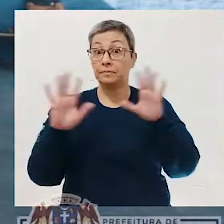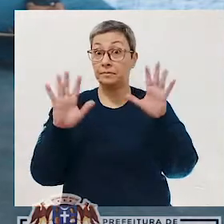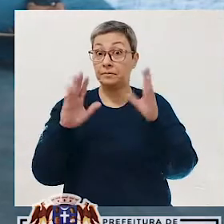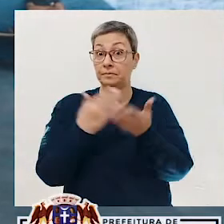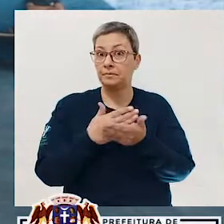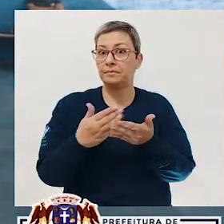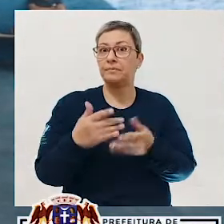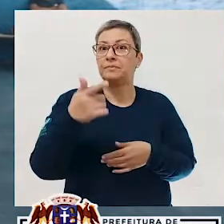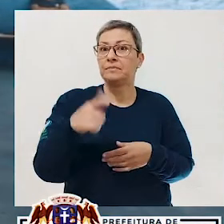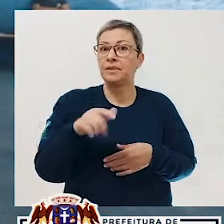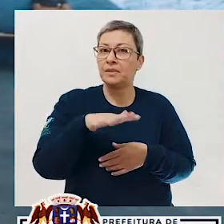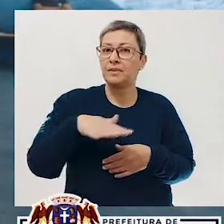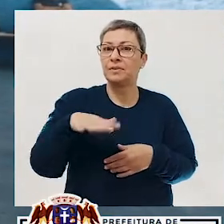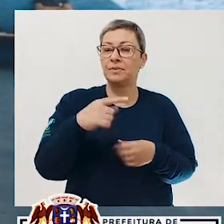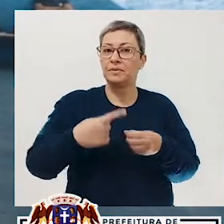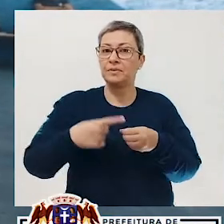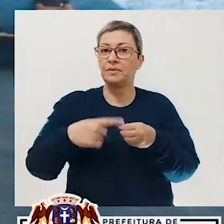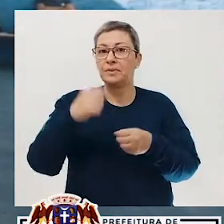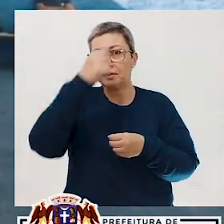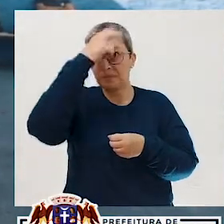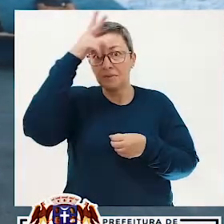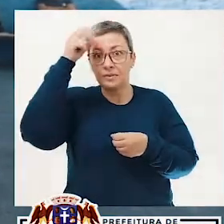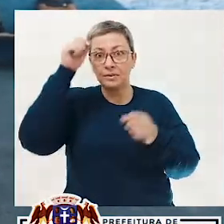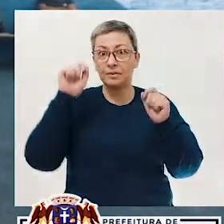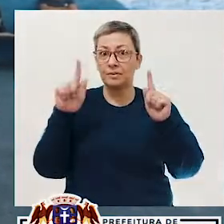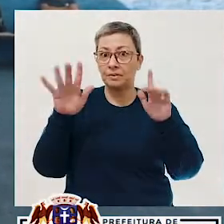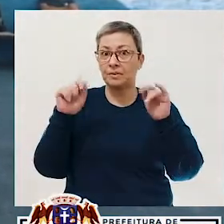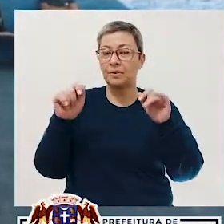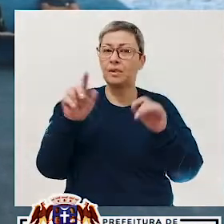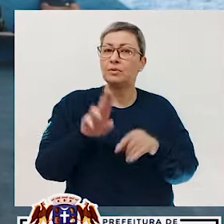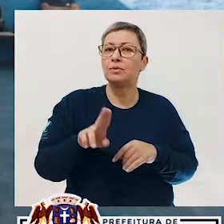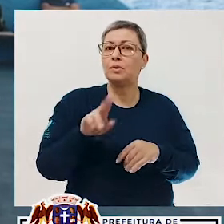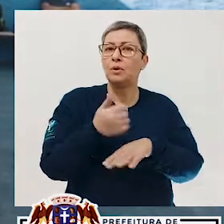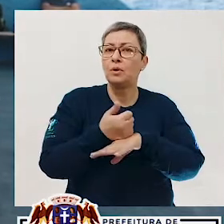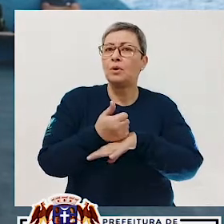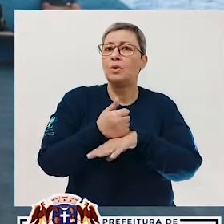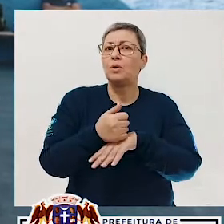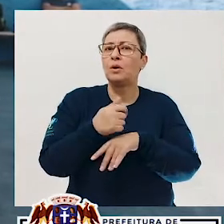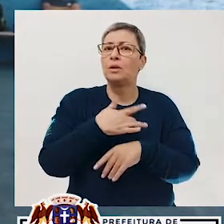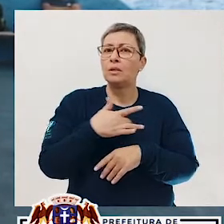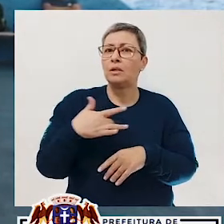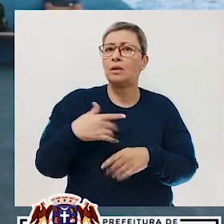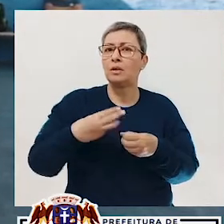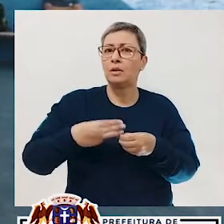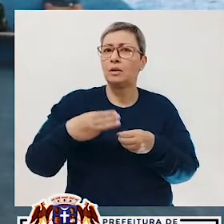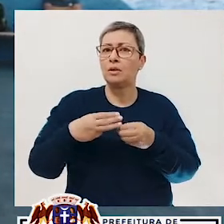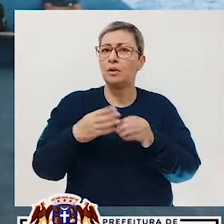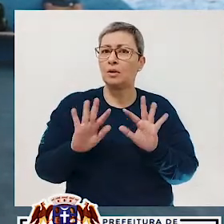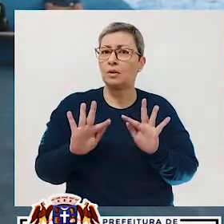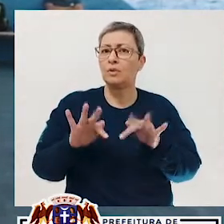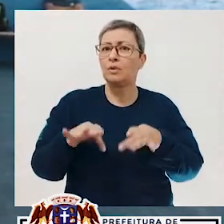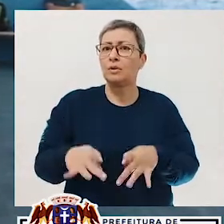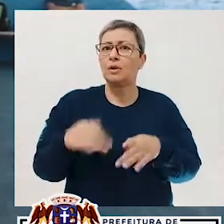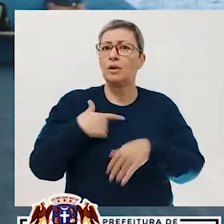Olá, está começando mais um Pela Cidade. A Prefeitura de Guarulhos, por meio dos profissionais da saúde do município, conclui